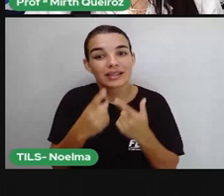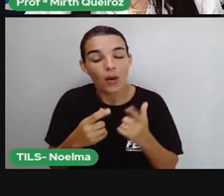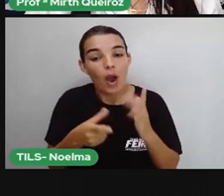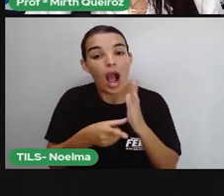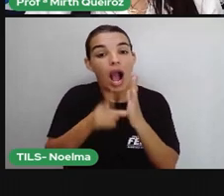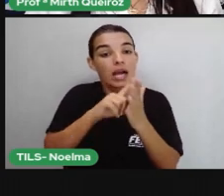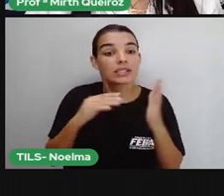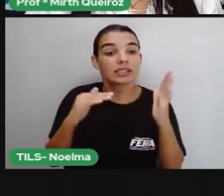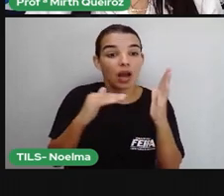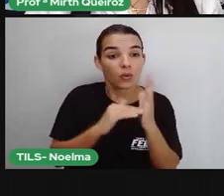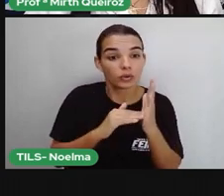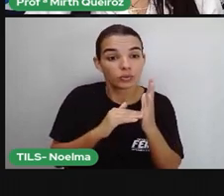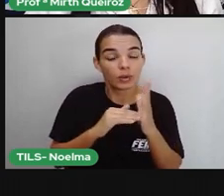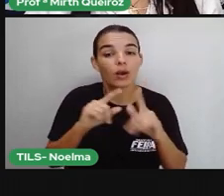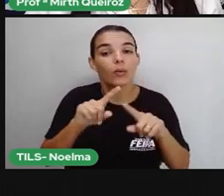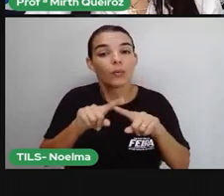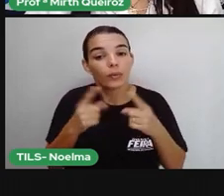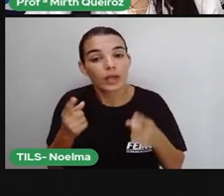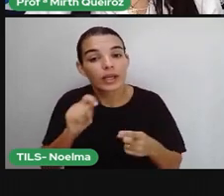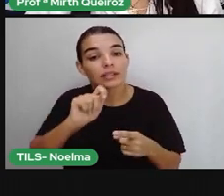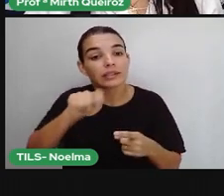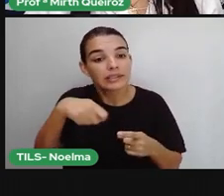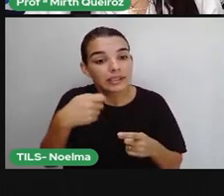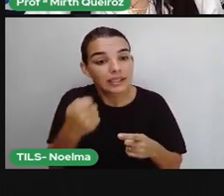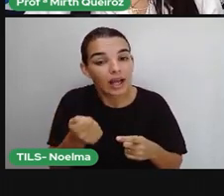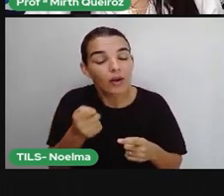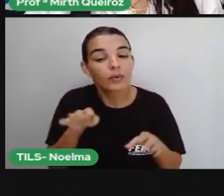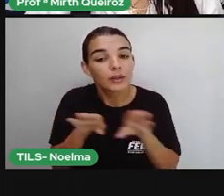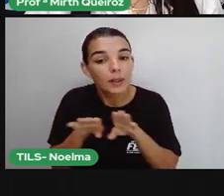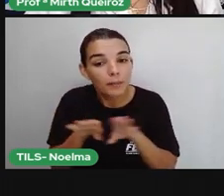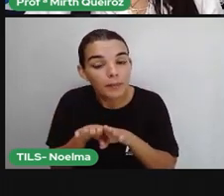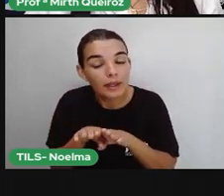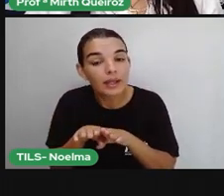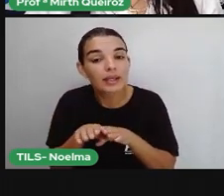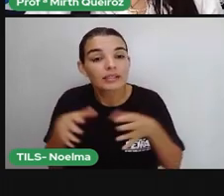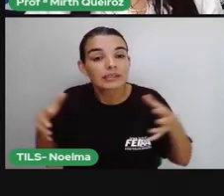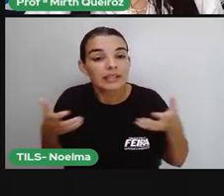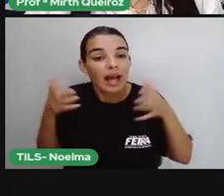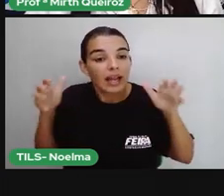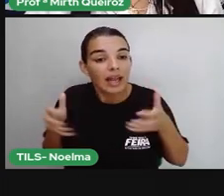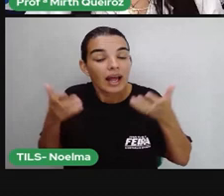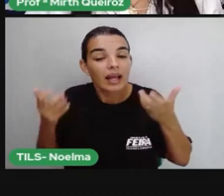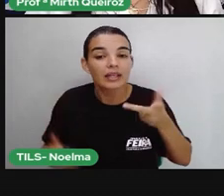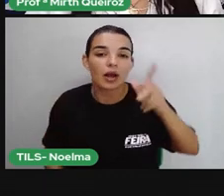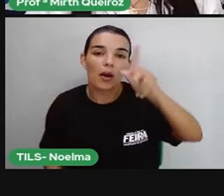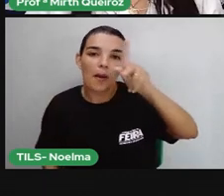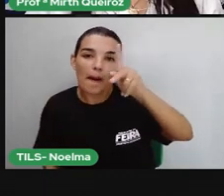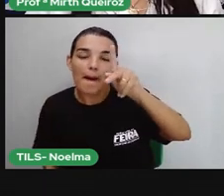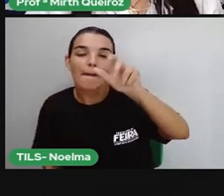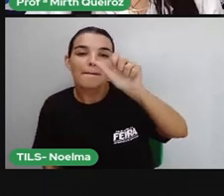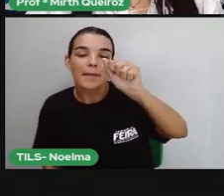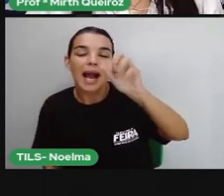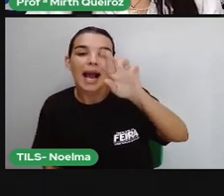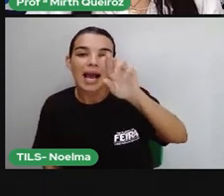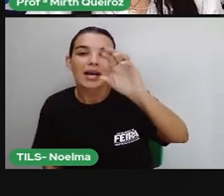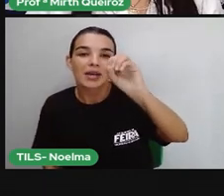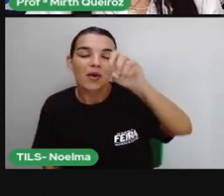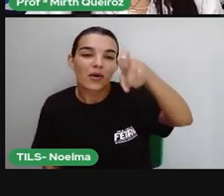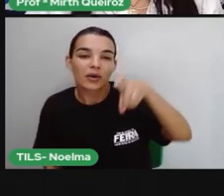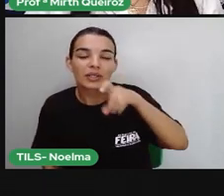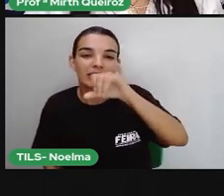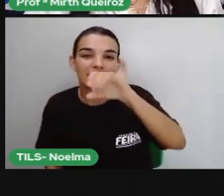é a penúltima sílaba, nós vamos dizer que a palavra salada é paroxítona.